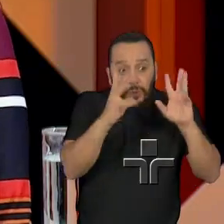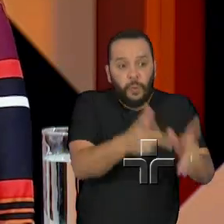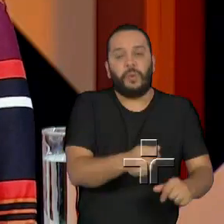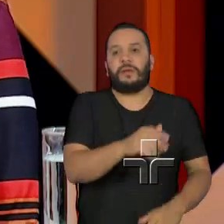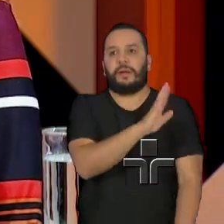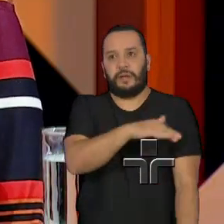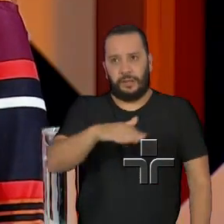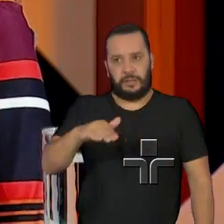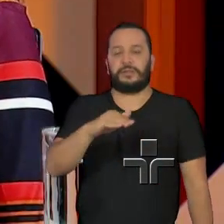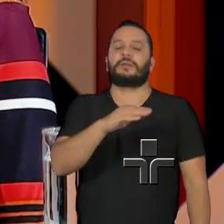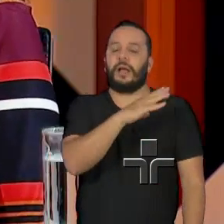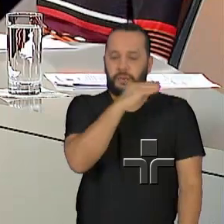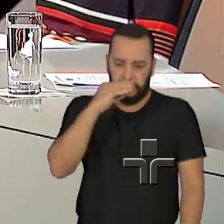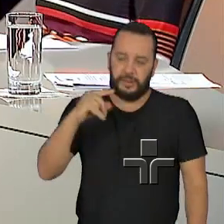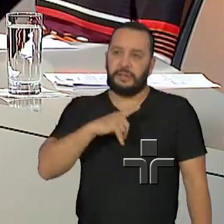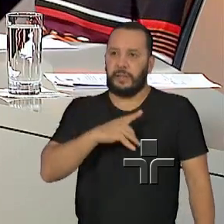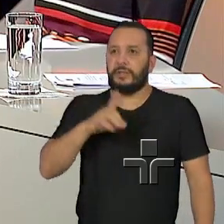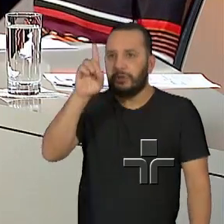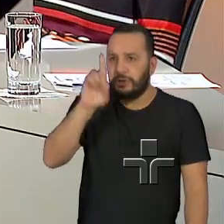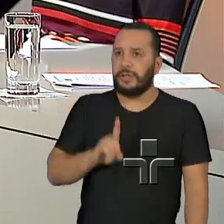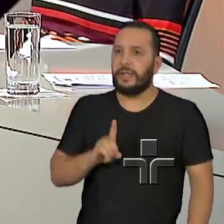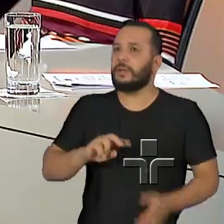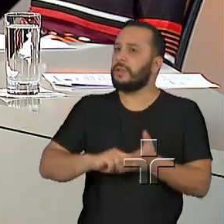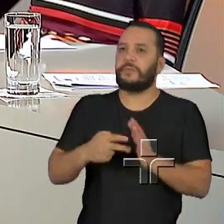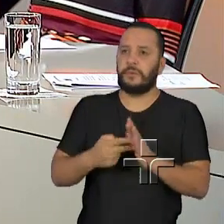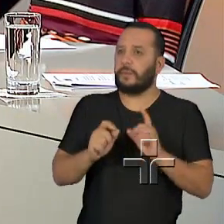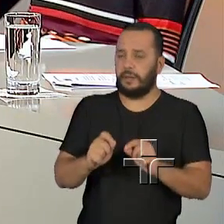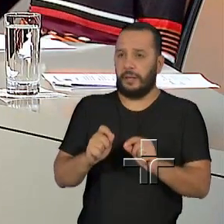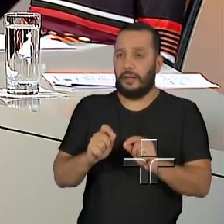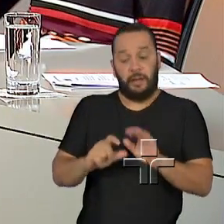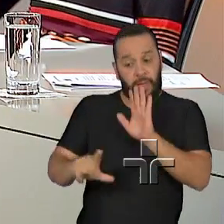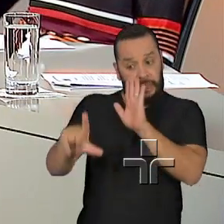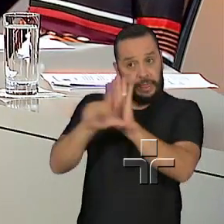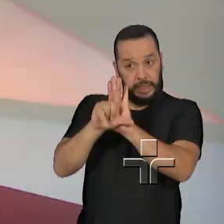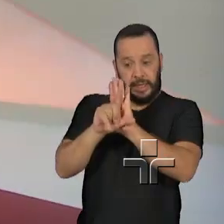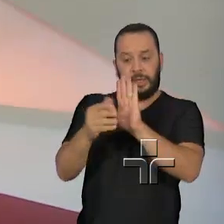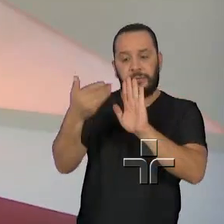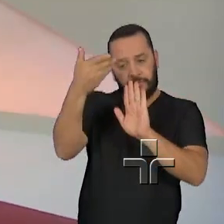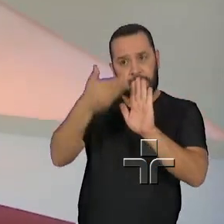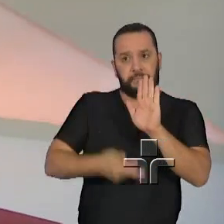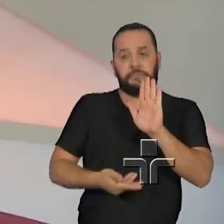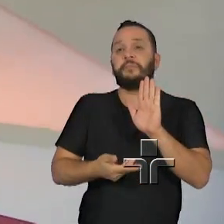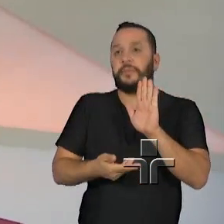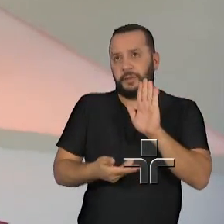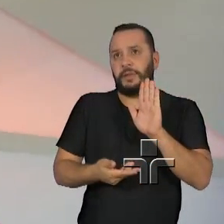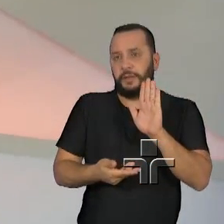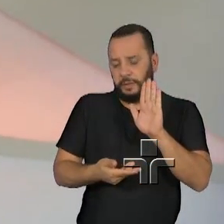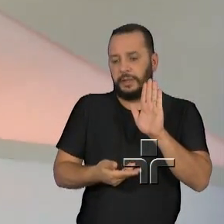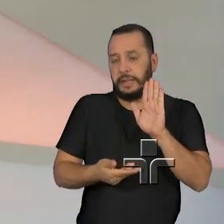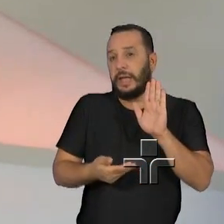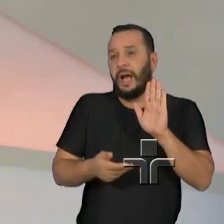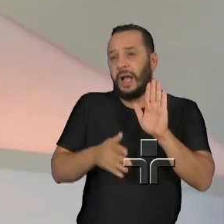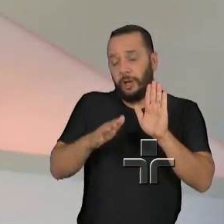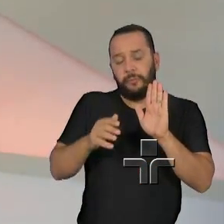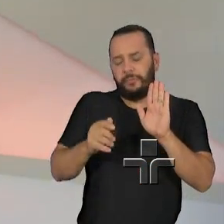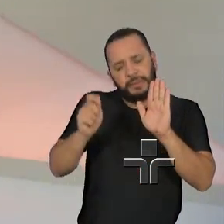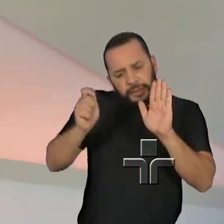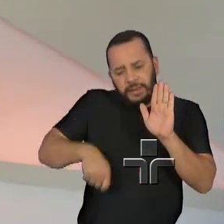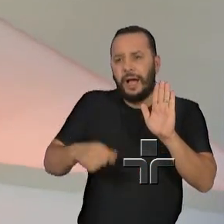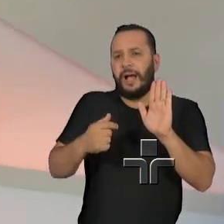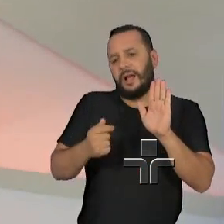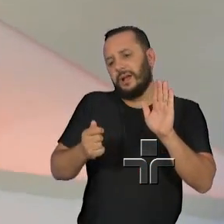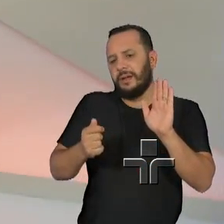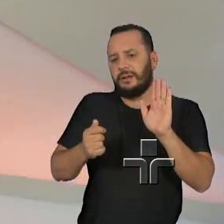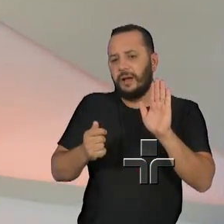adolescente tem direito. O que se verifica? Que a lei normatiza as situações de atuação no